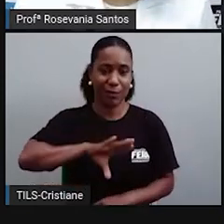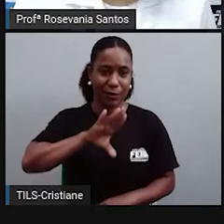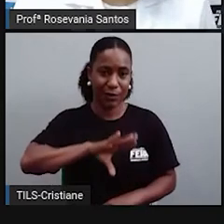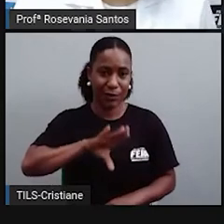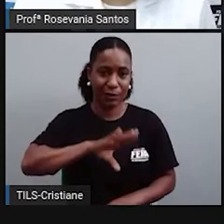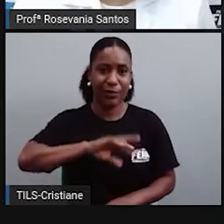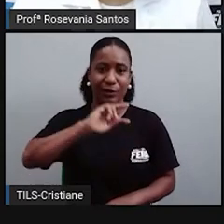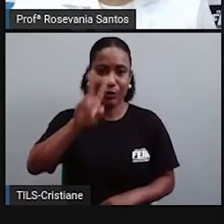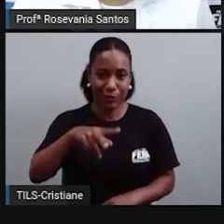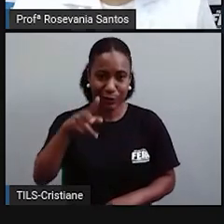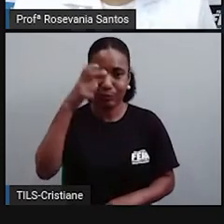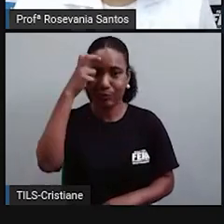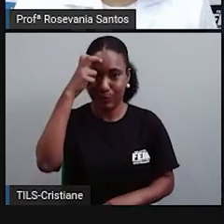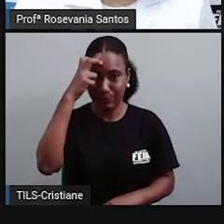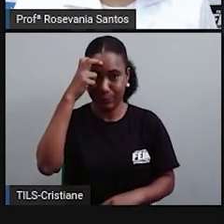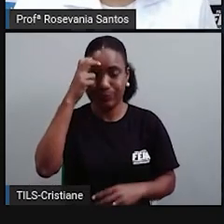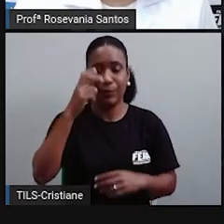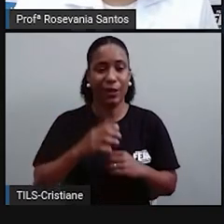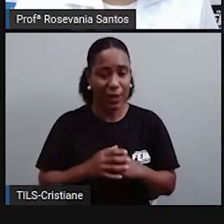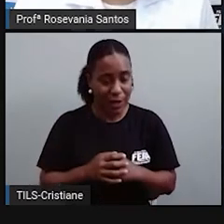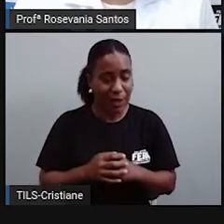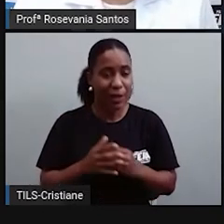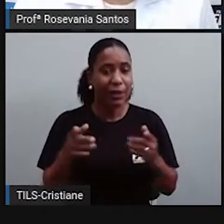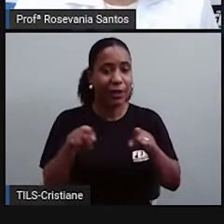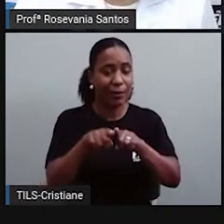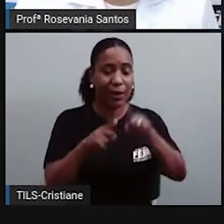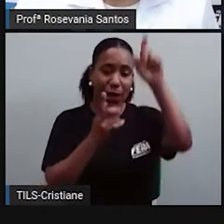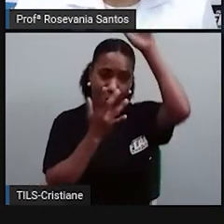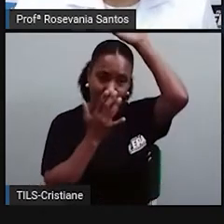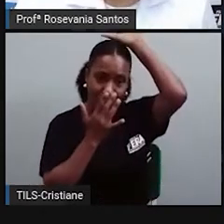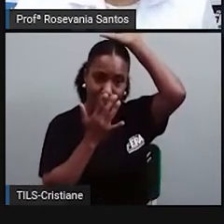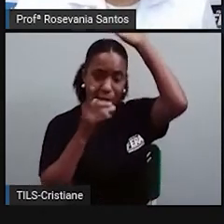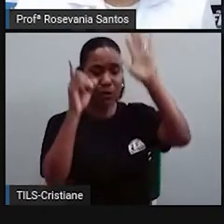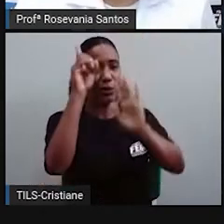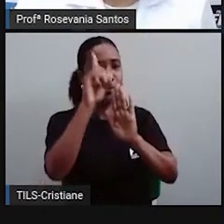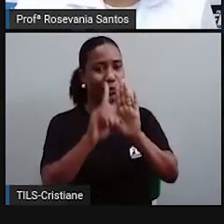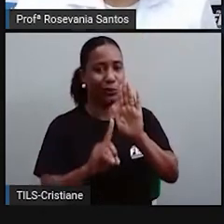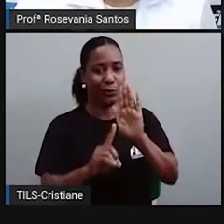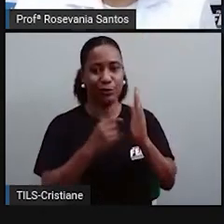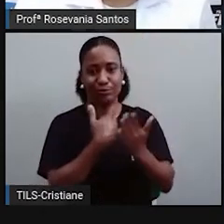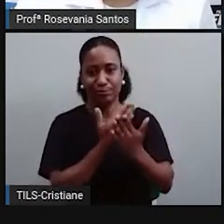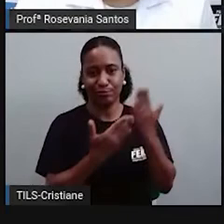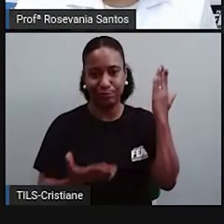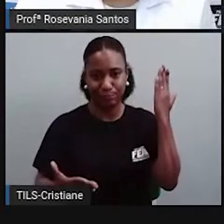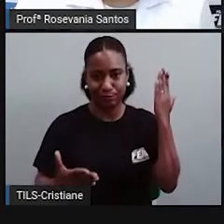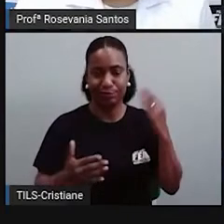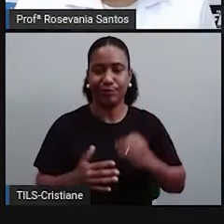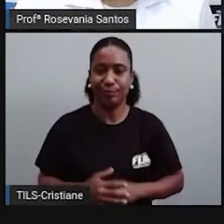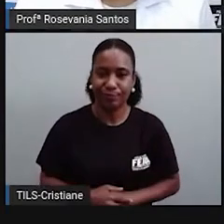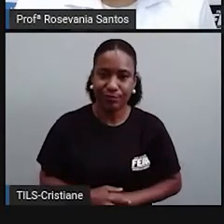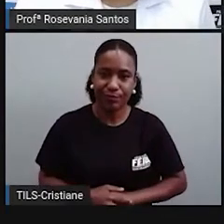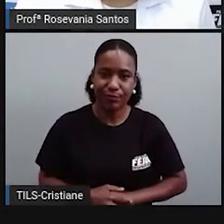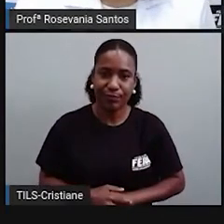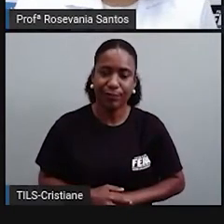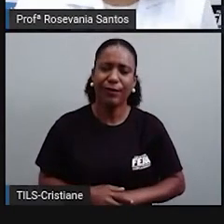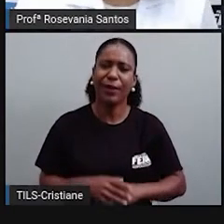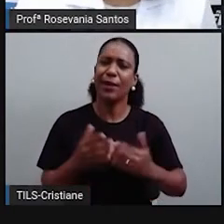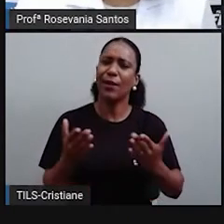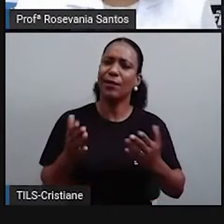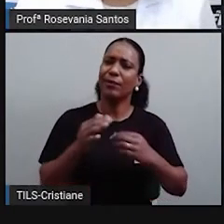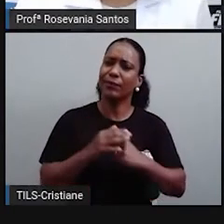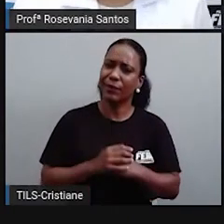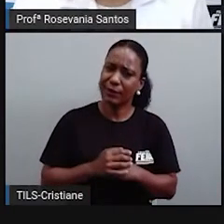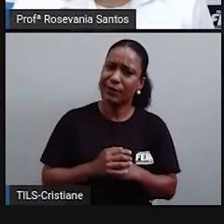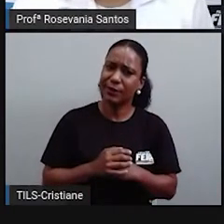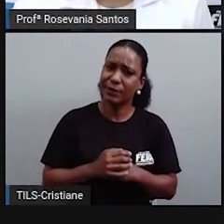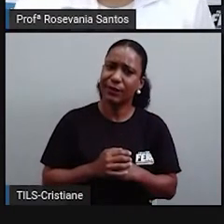os direitos indígenas. Bom, como será que o Brasil passou a ter essa configuração territorial? Será que teve